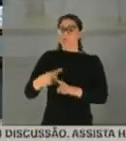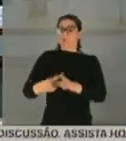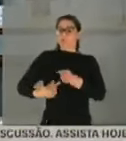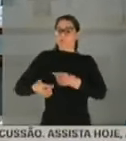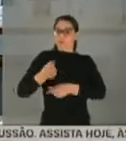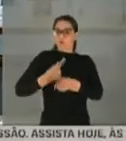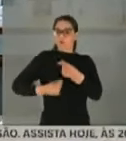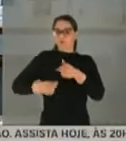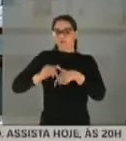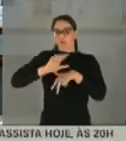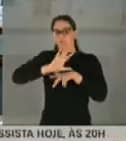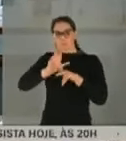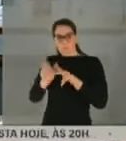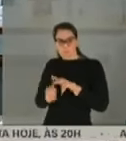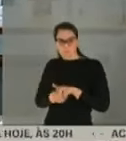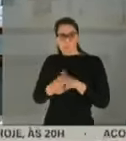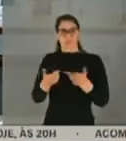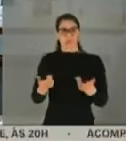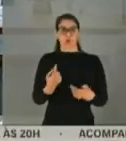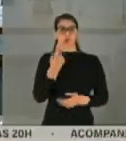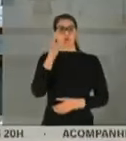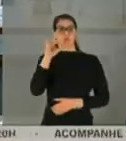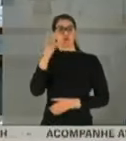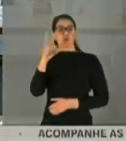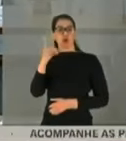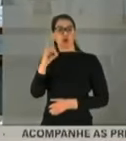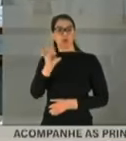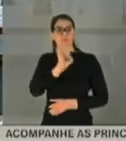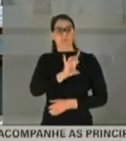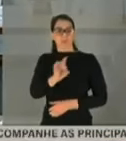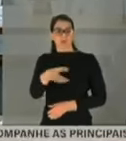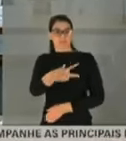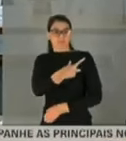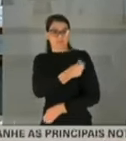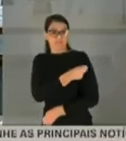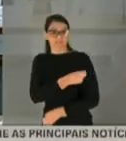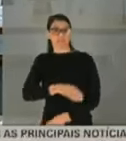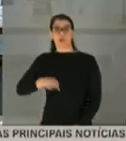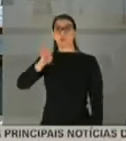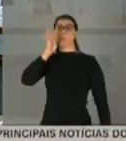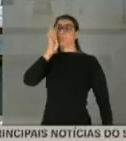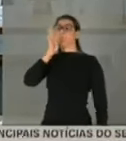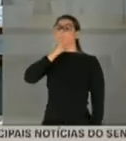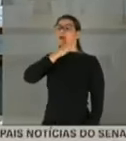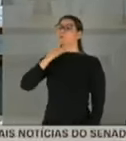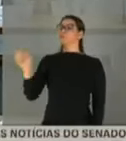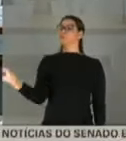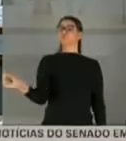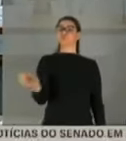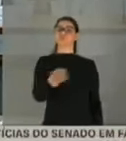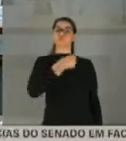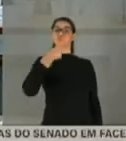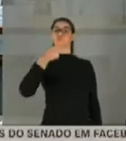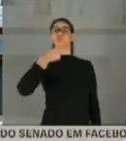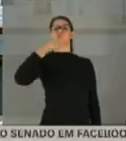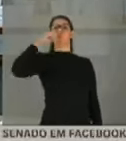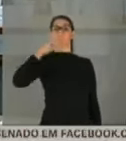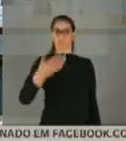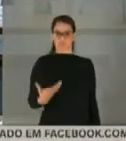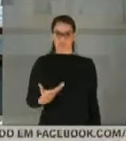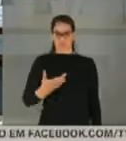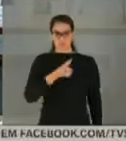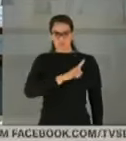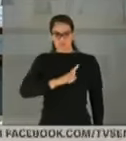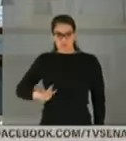propina de um dólar por vacina num bar, tomando o shopping. E o governo